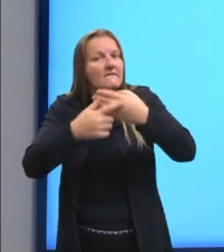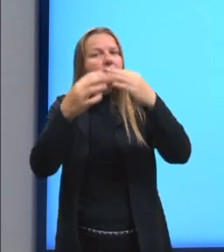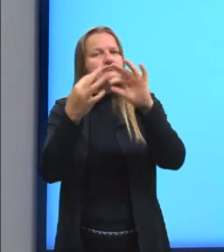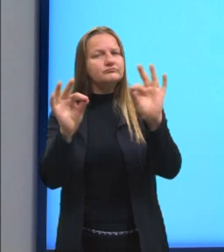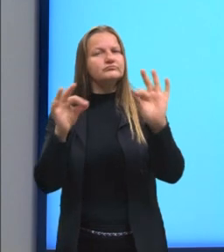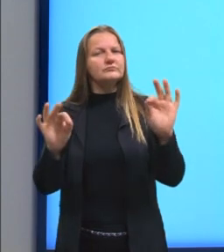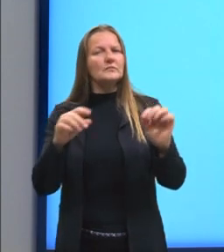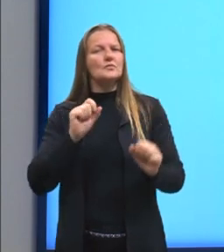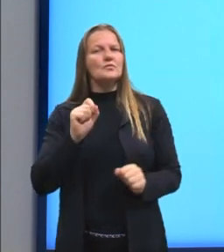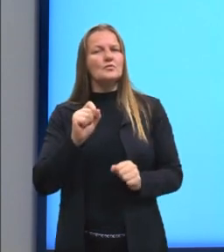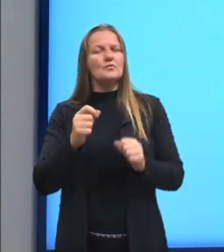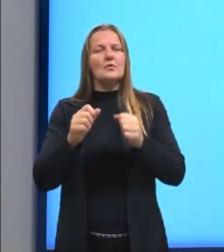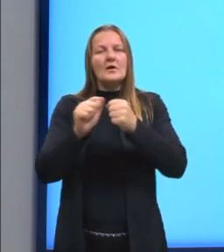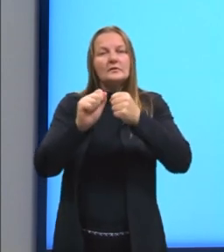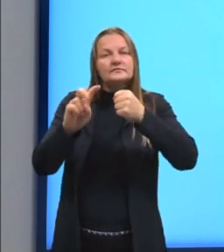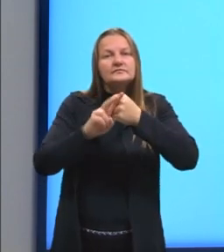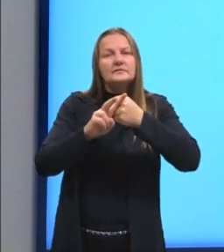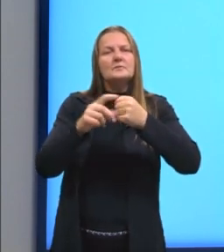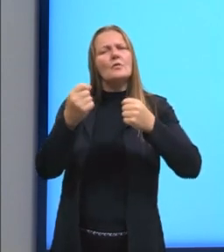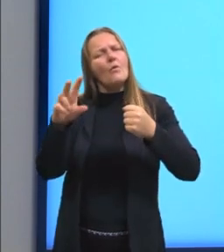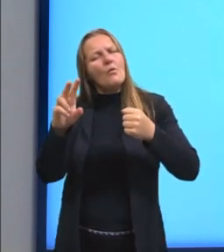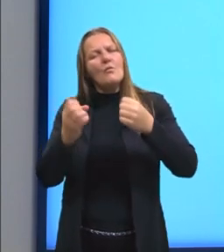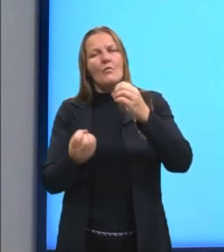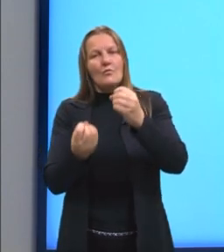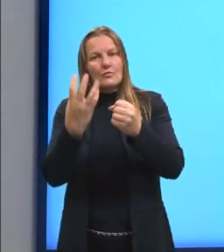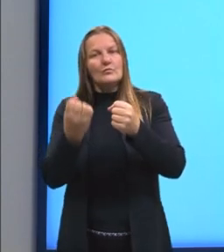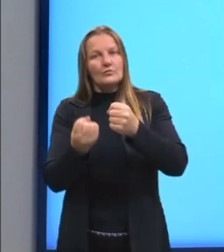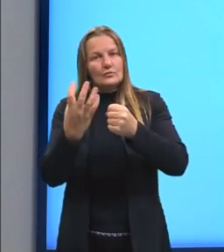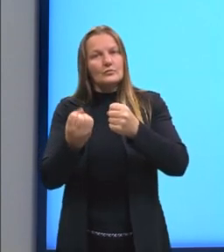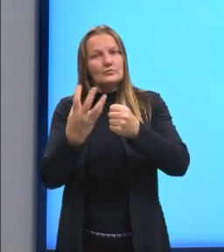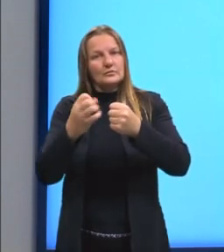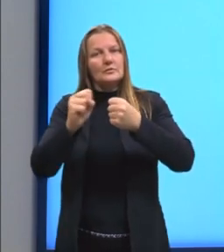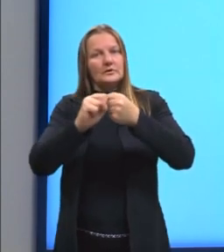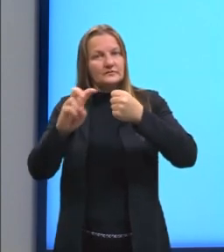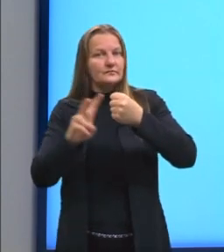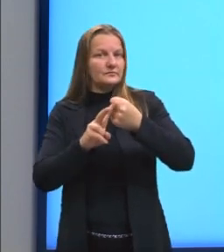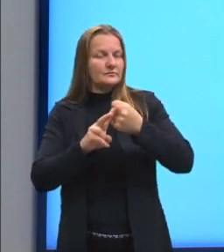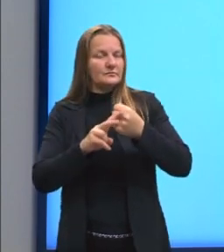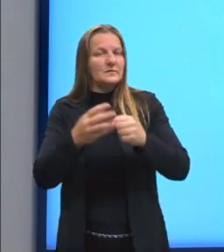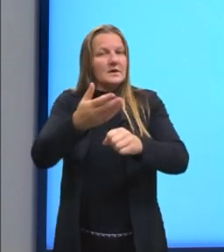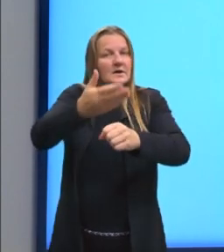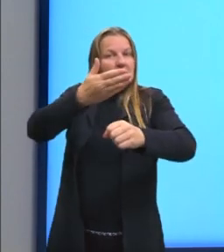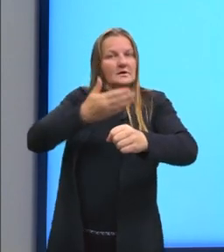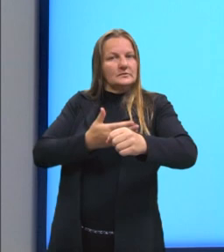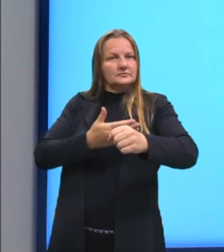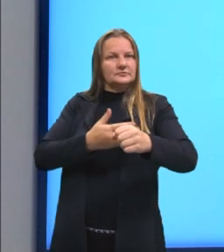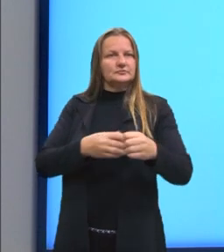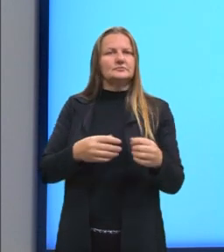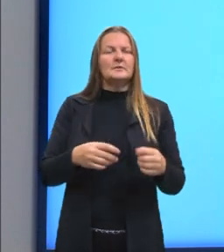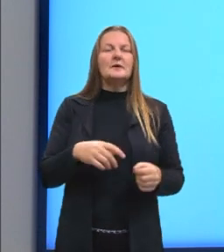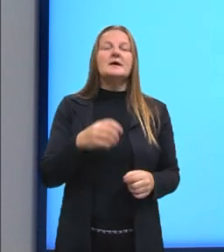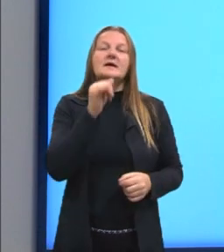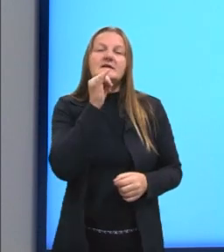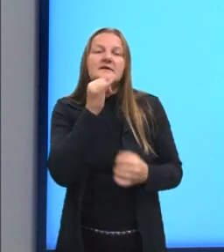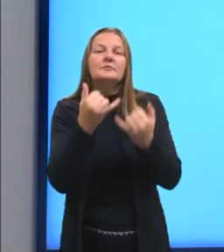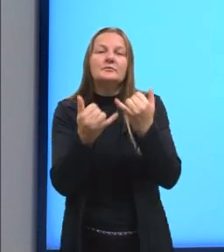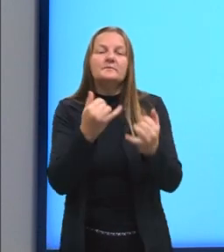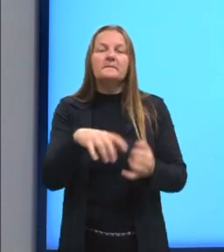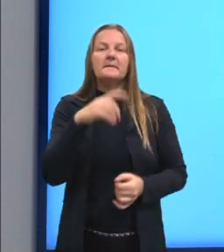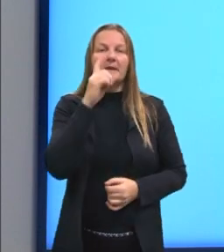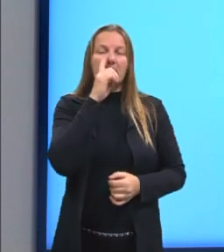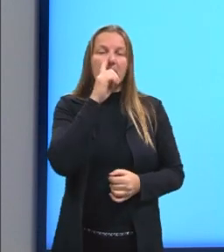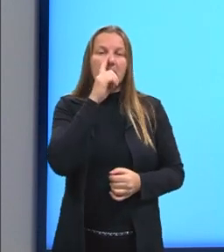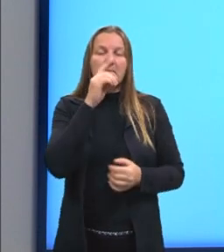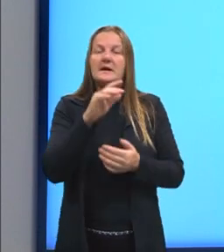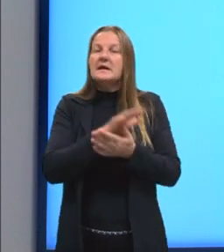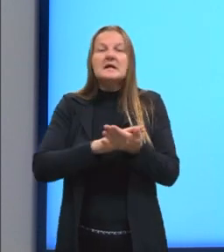um advérbio ou uma locução adverbial anteriormente. Por exemplo, minha mãe não compra